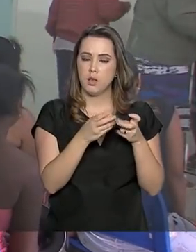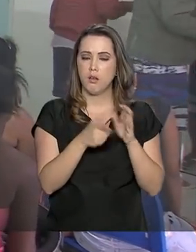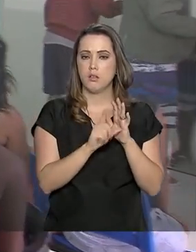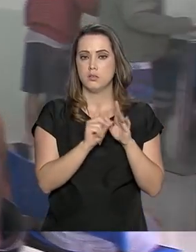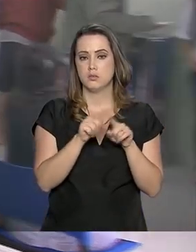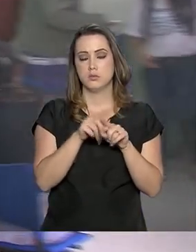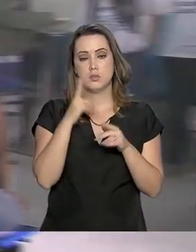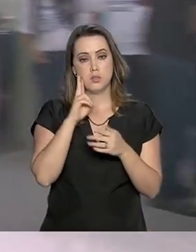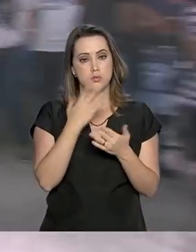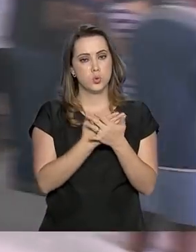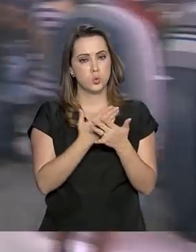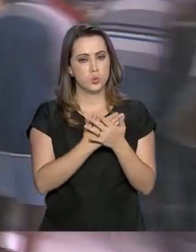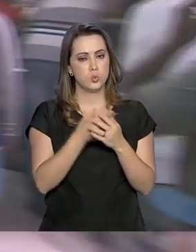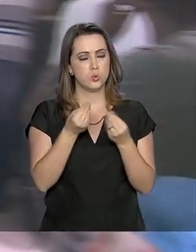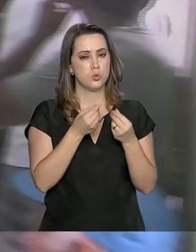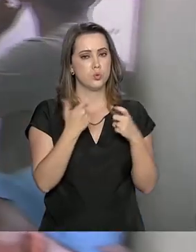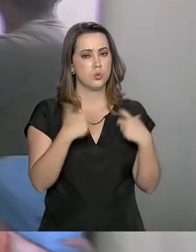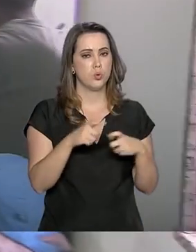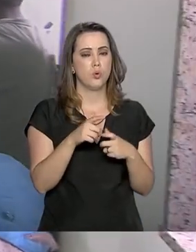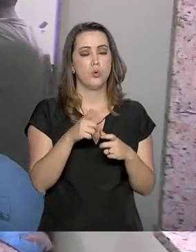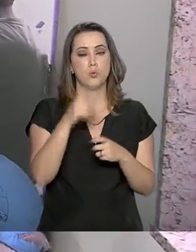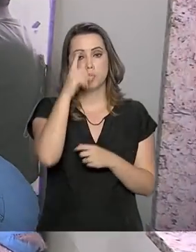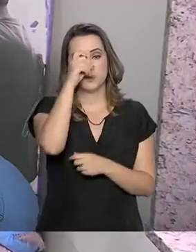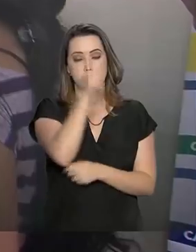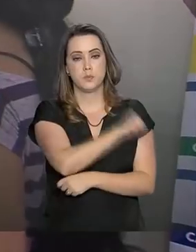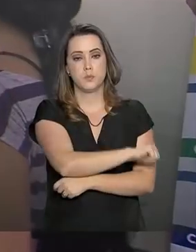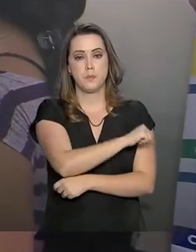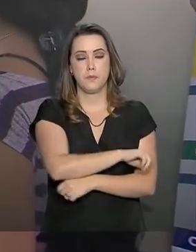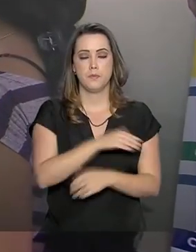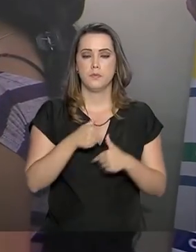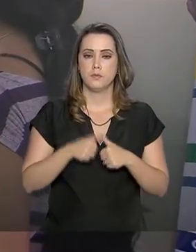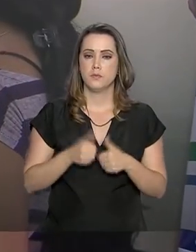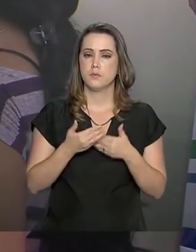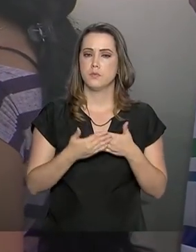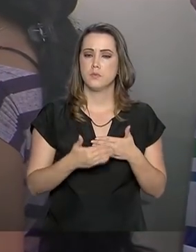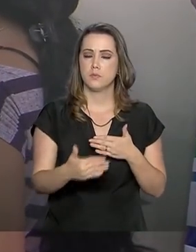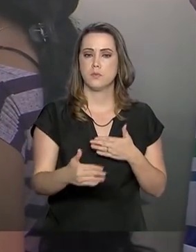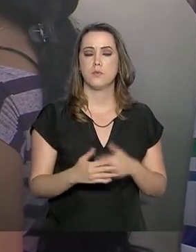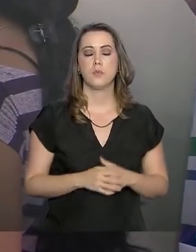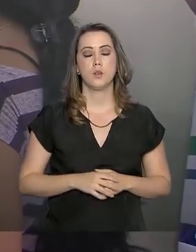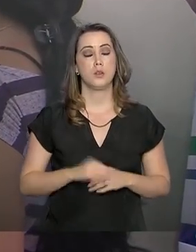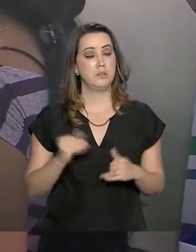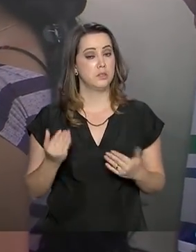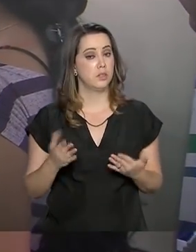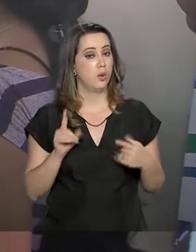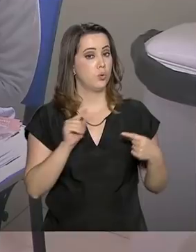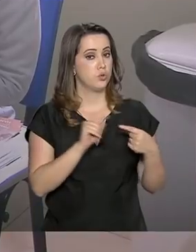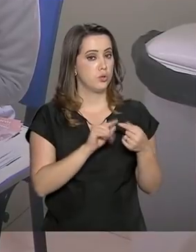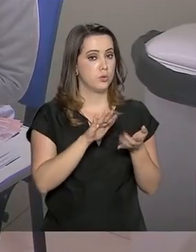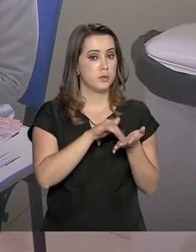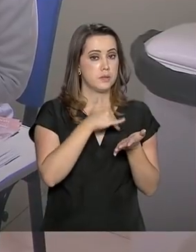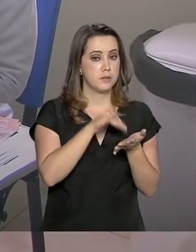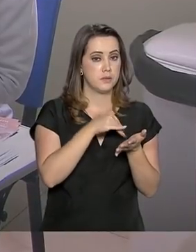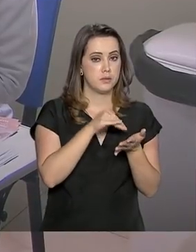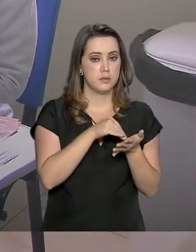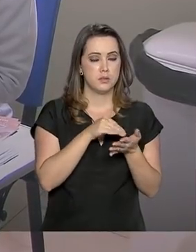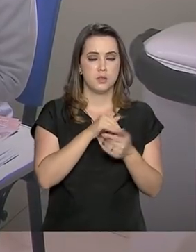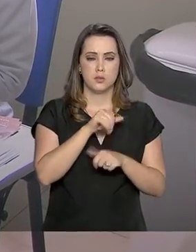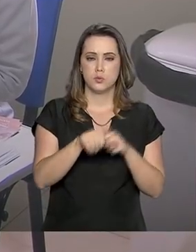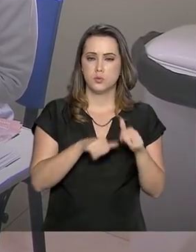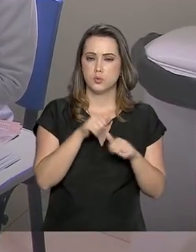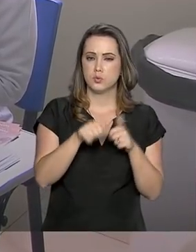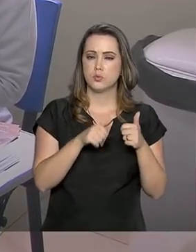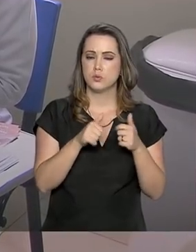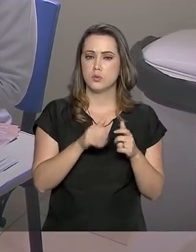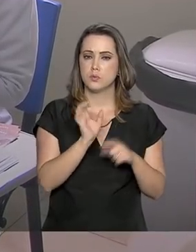prévio da análise sobre as instituições federais. De acordo com a Secretaria de Modernização do Estado, subordinada à Secretaria-Geral,